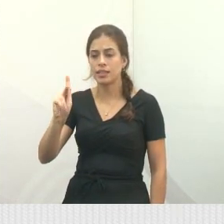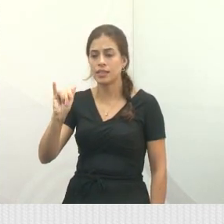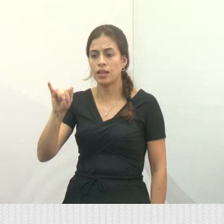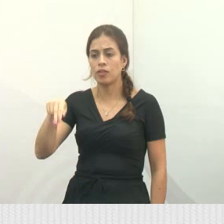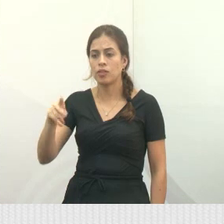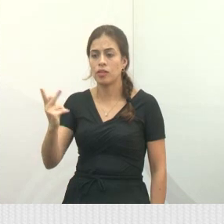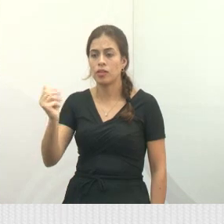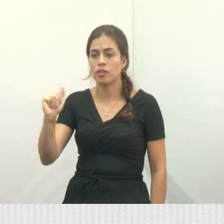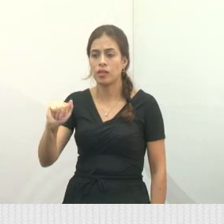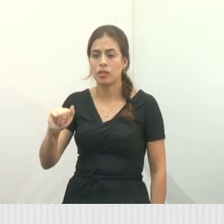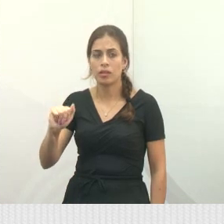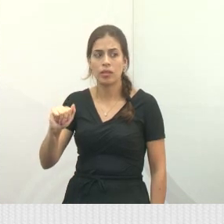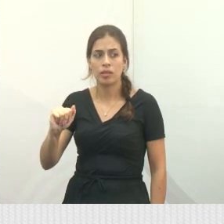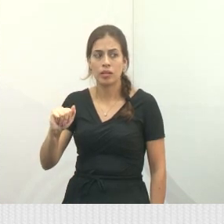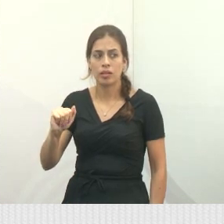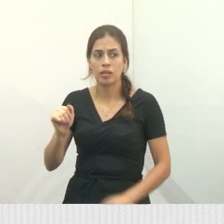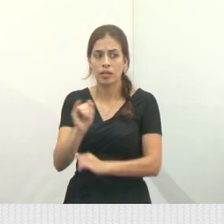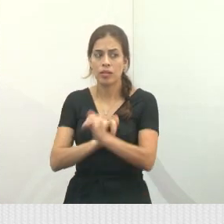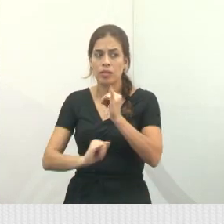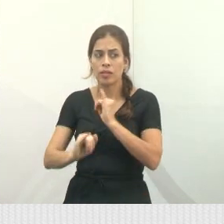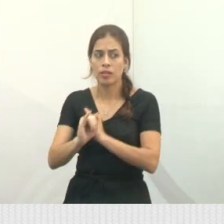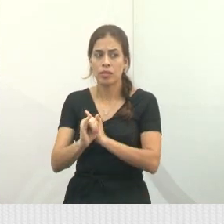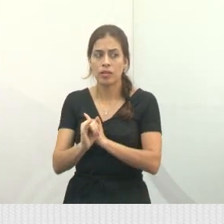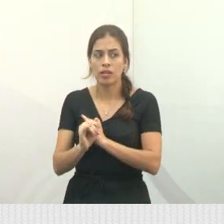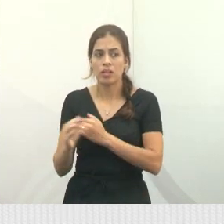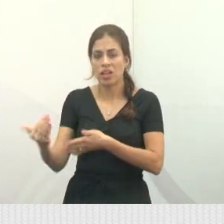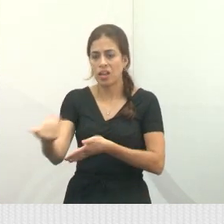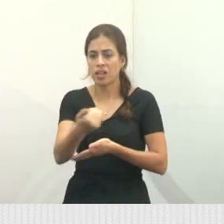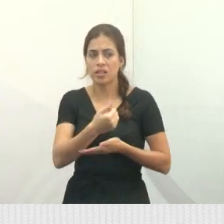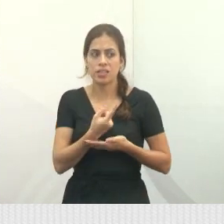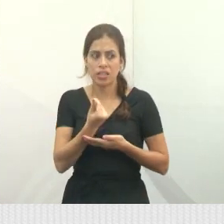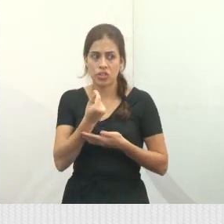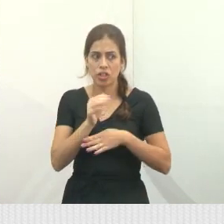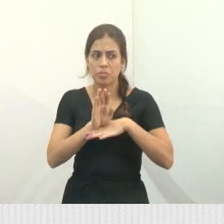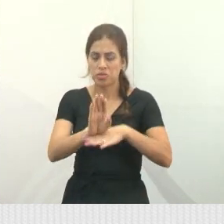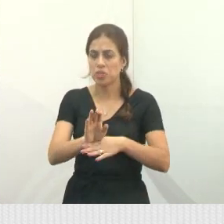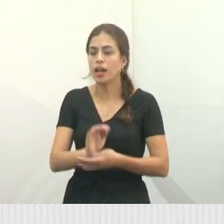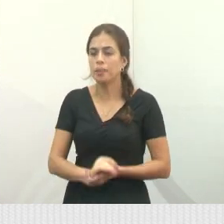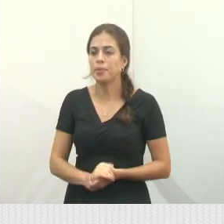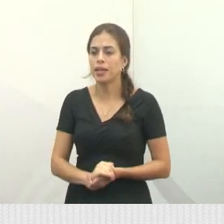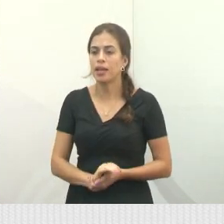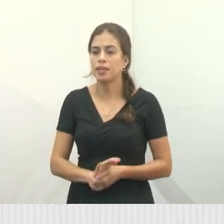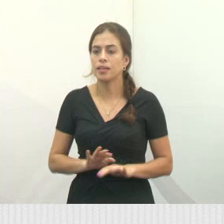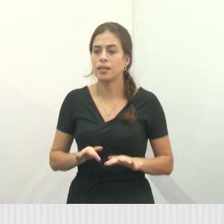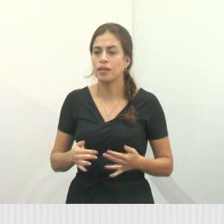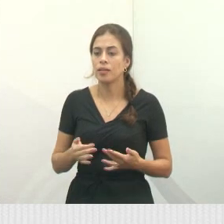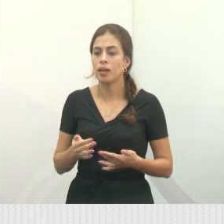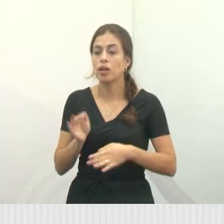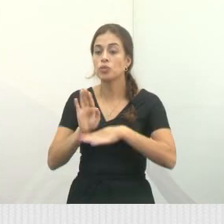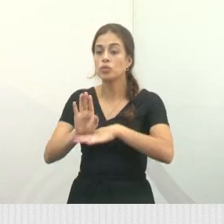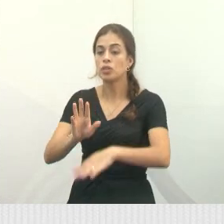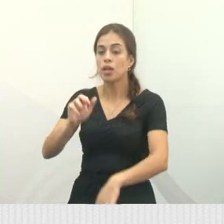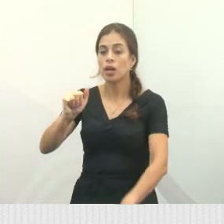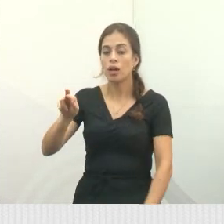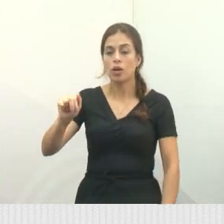no Taekwondo. Então, fica aí um pouquinho aí a vaquinha. Você que está em casa, vamos ajudar o Arthur?